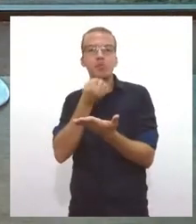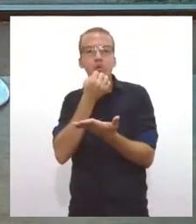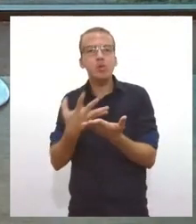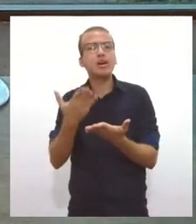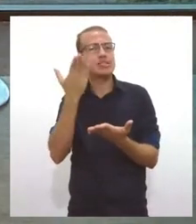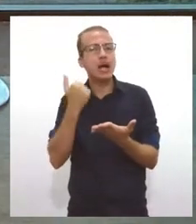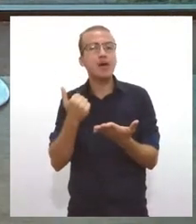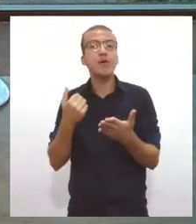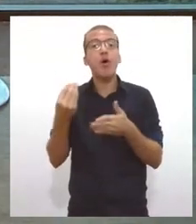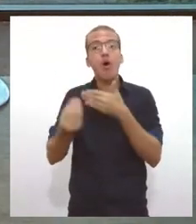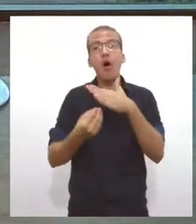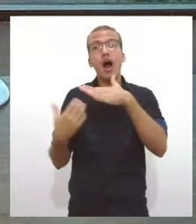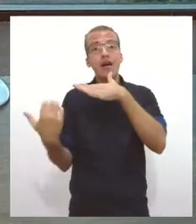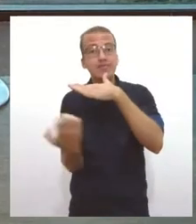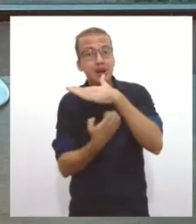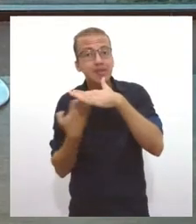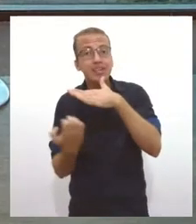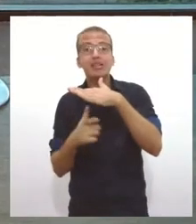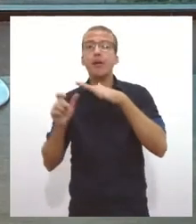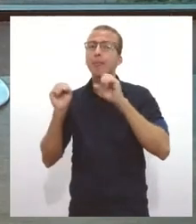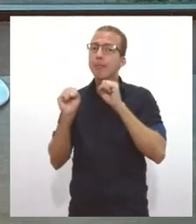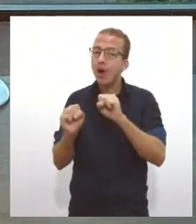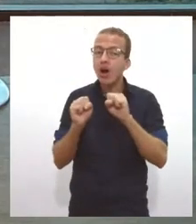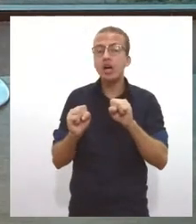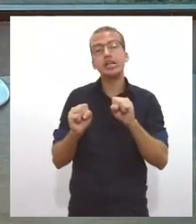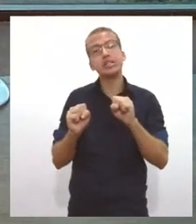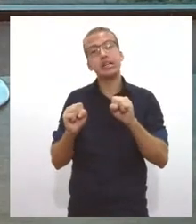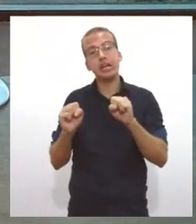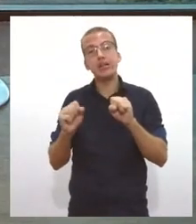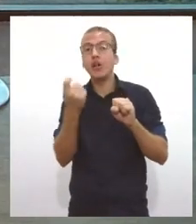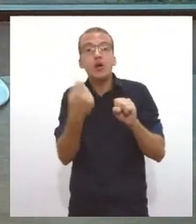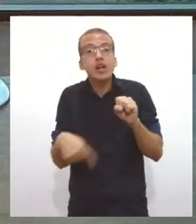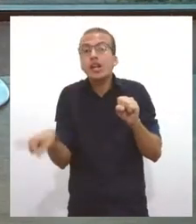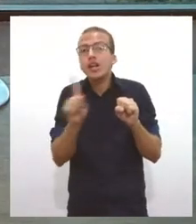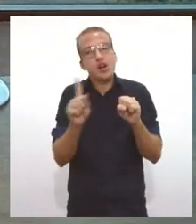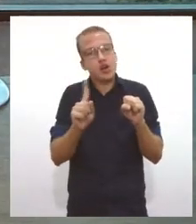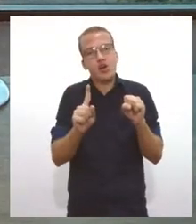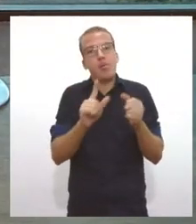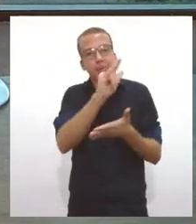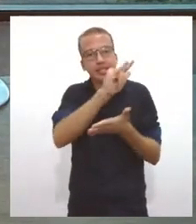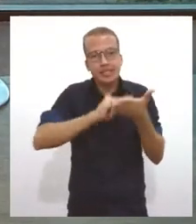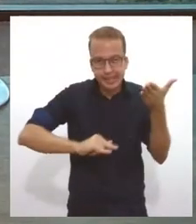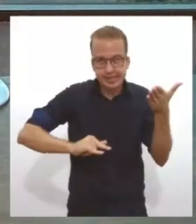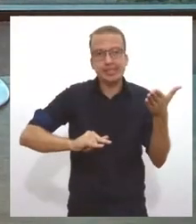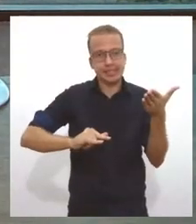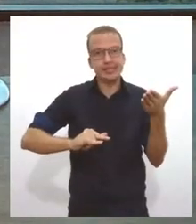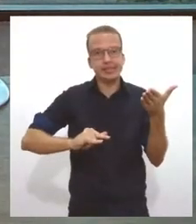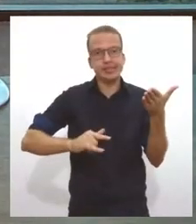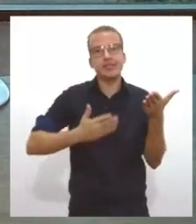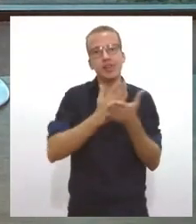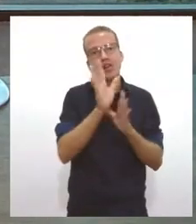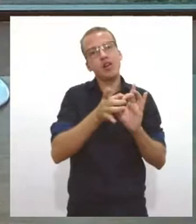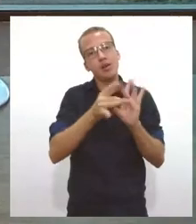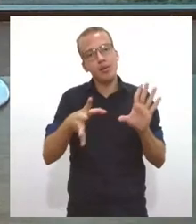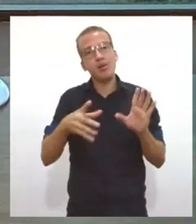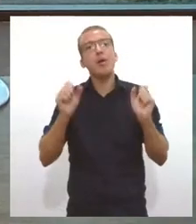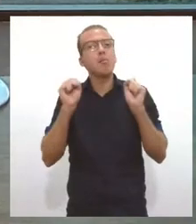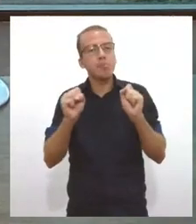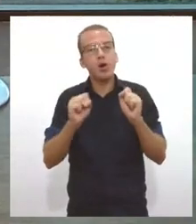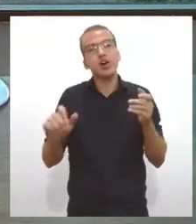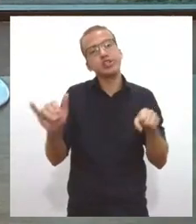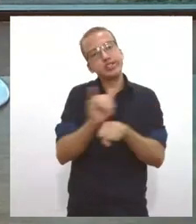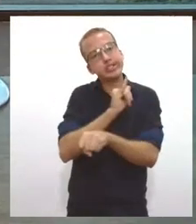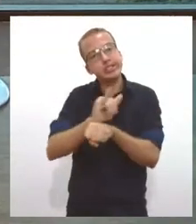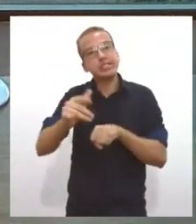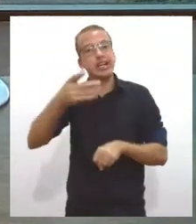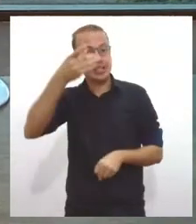podem ter essa dispensa de licenciamento ambiental. E até a autodeclaração, como ele me colocou, né? Que não há nenhum crime nisso,